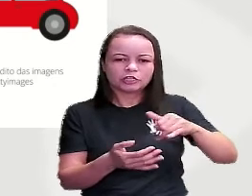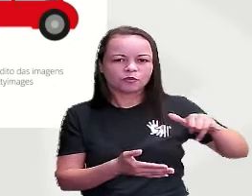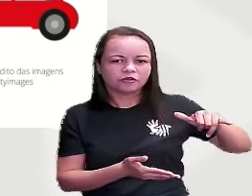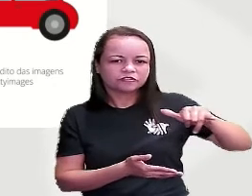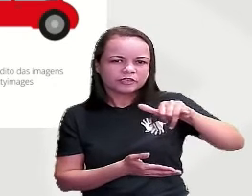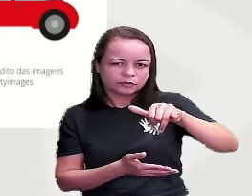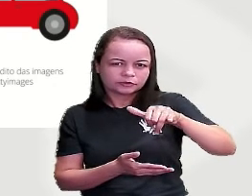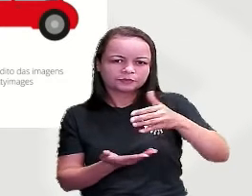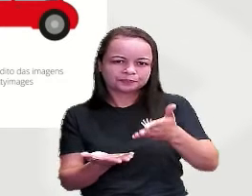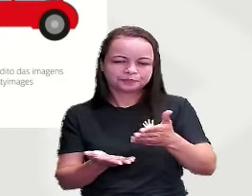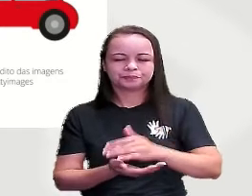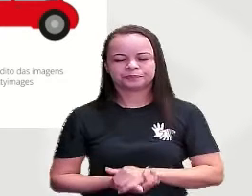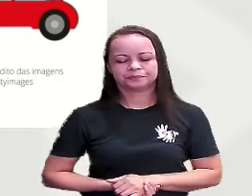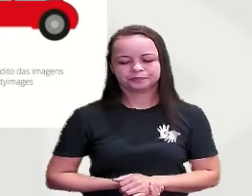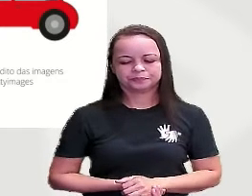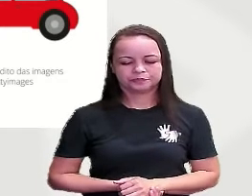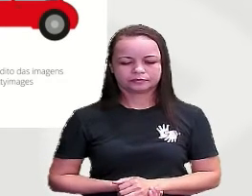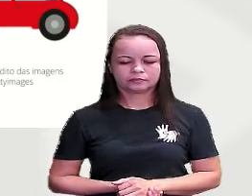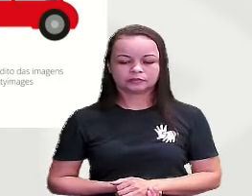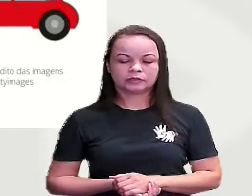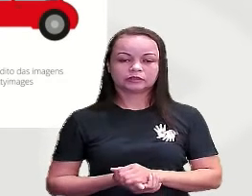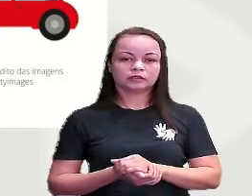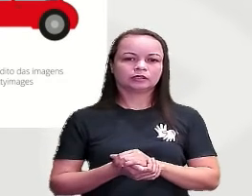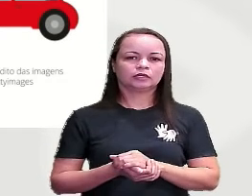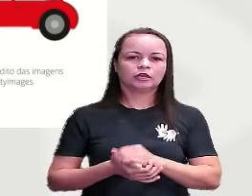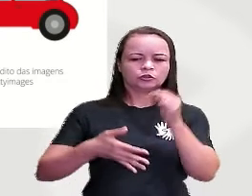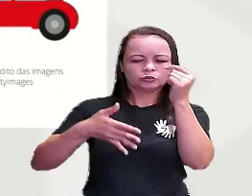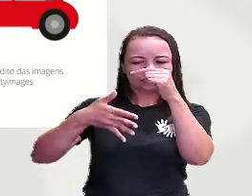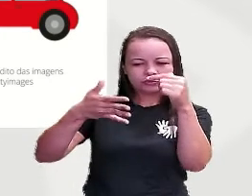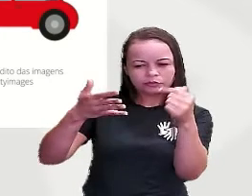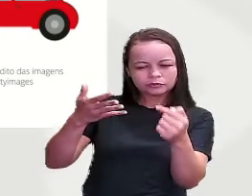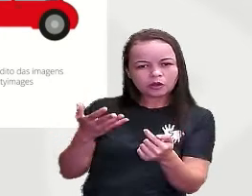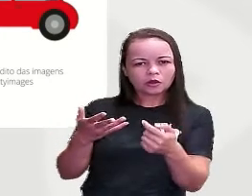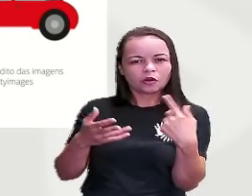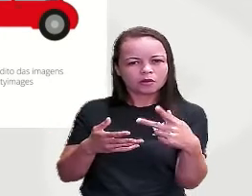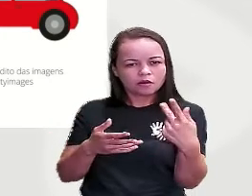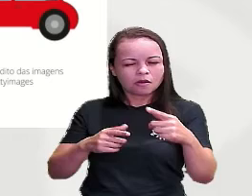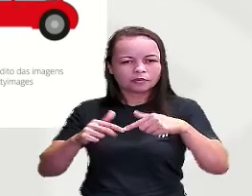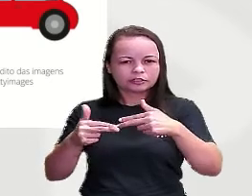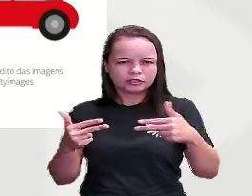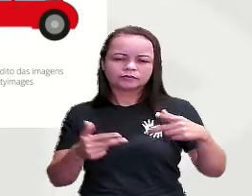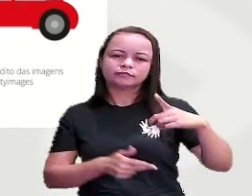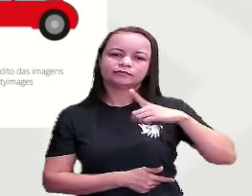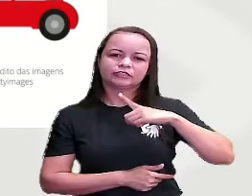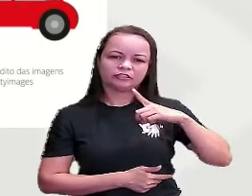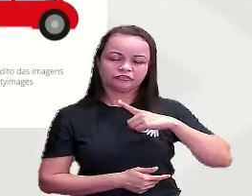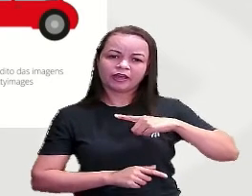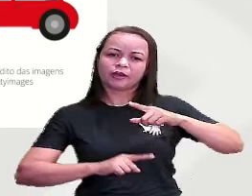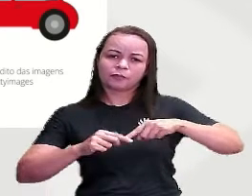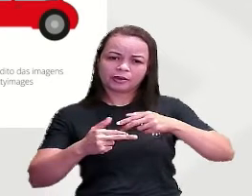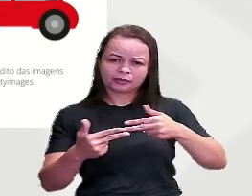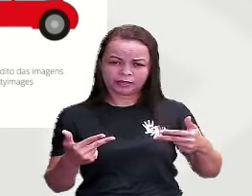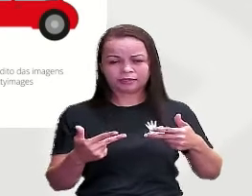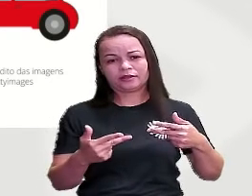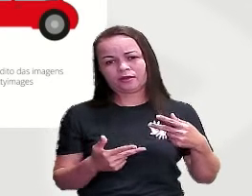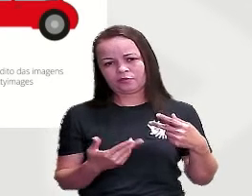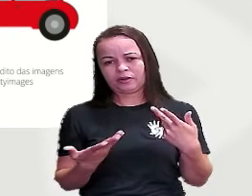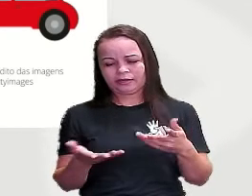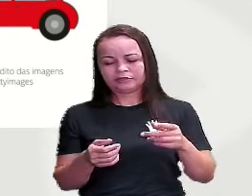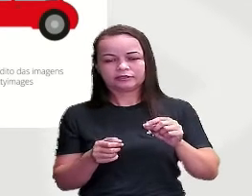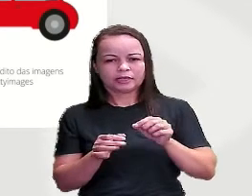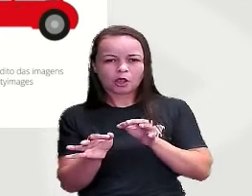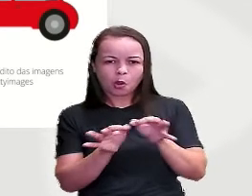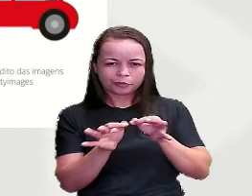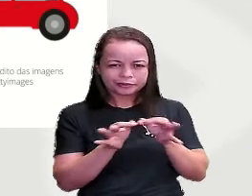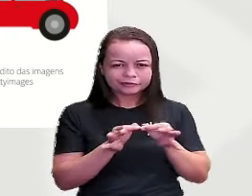brinquedo Então, todos esses objetos aí Eles tiveram, né? Um material para ser feito Para